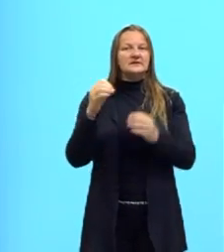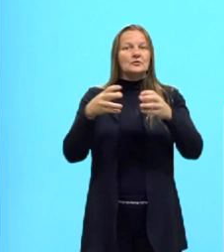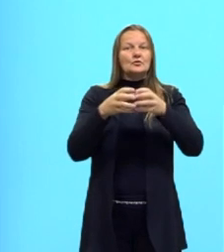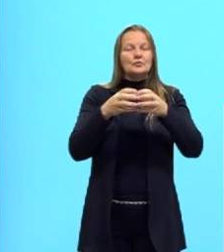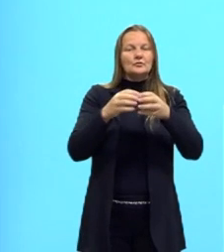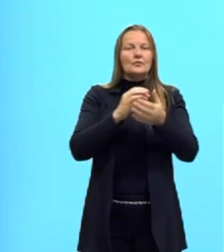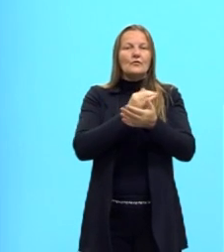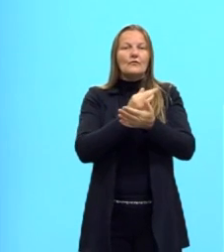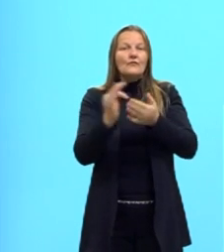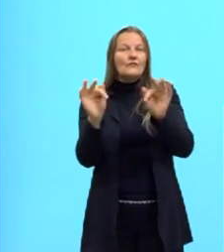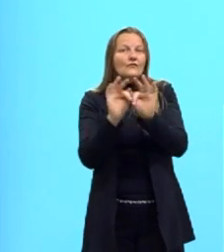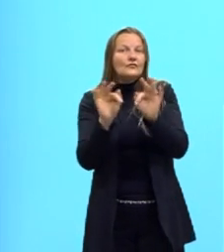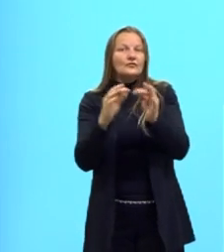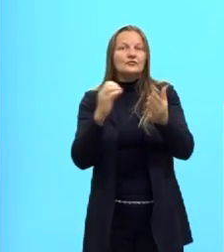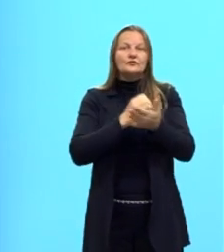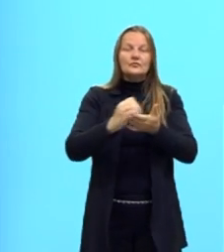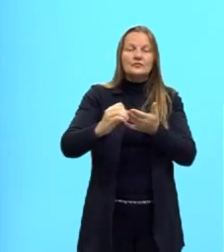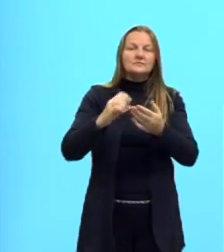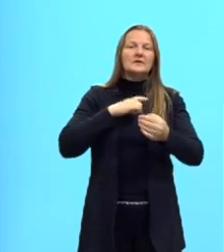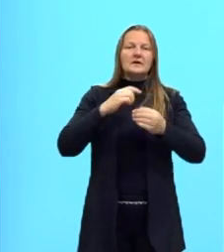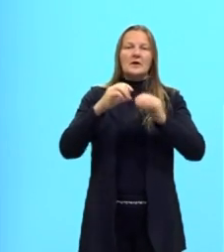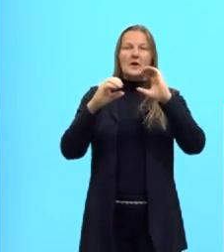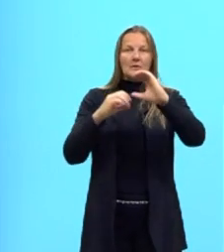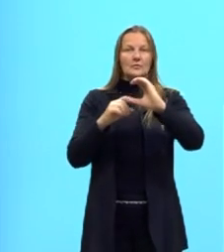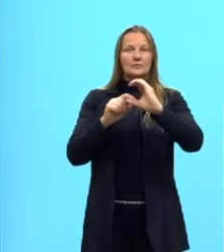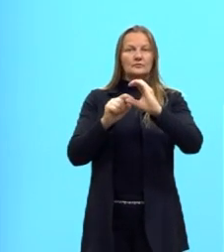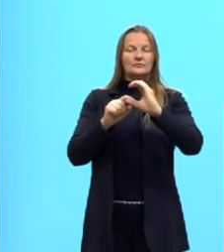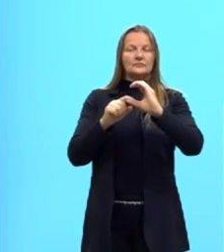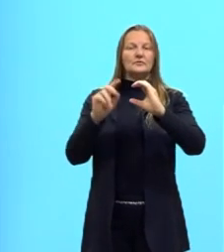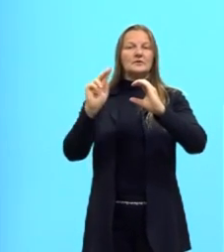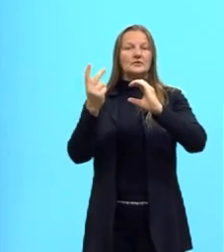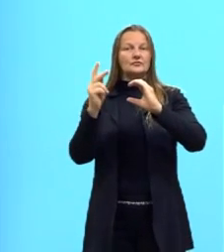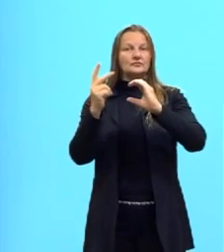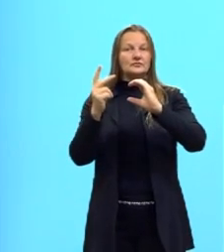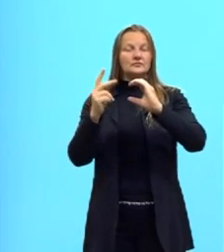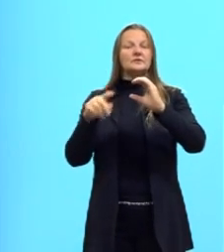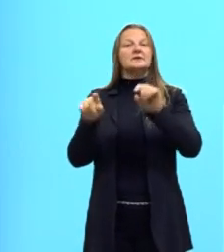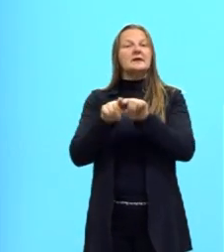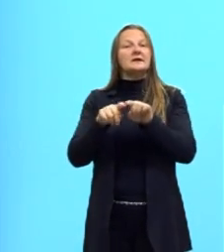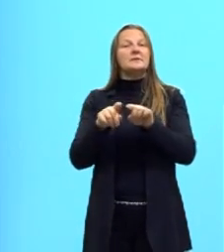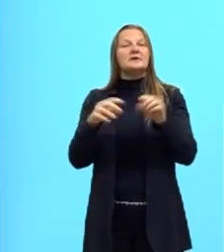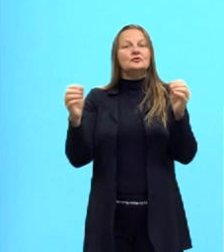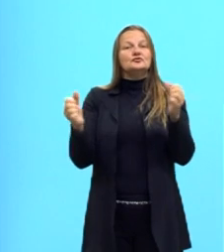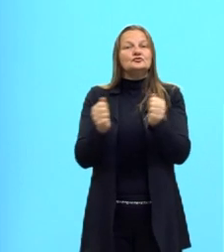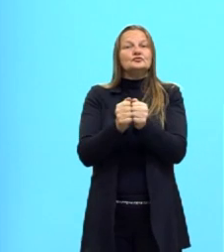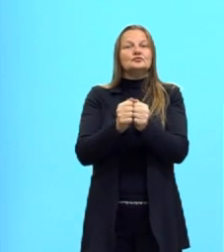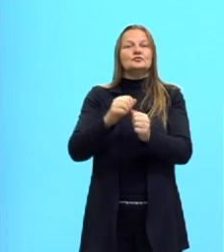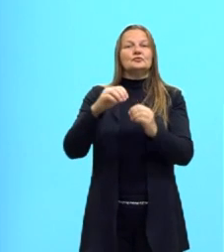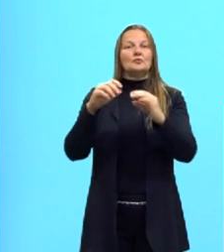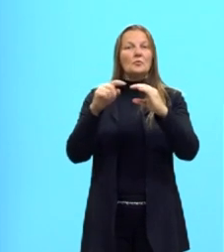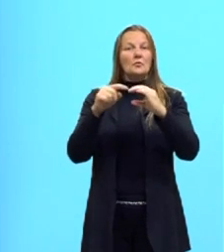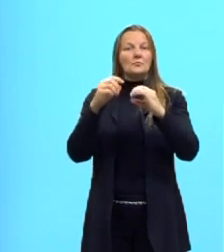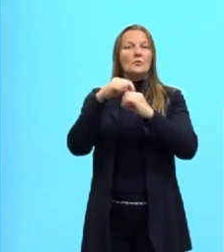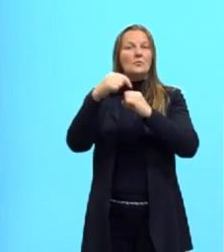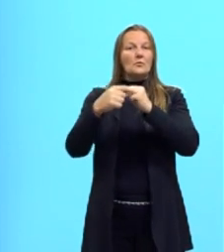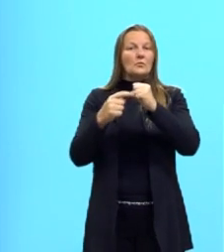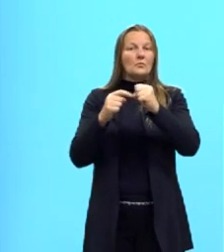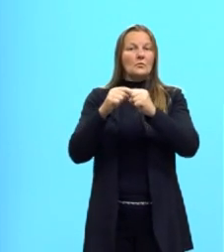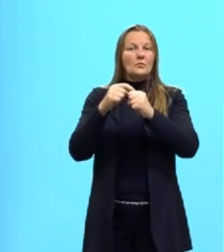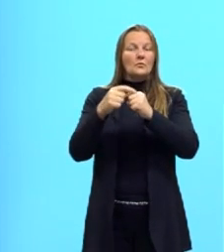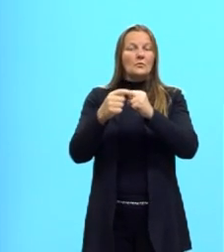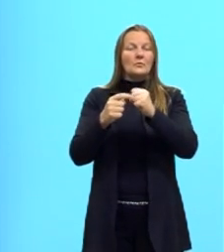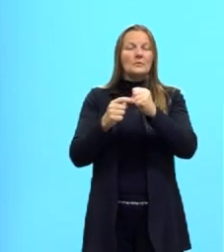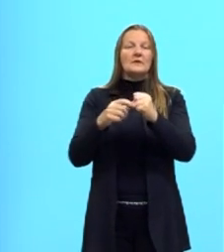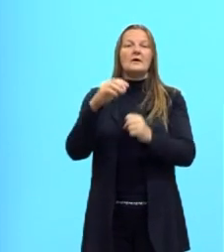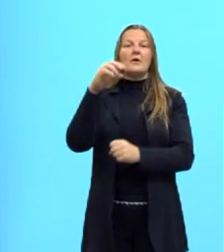orgânicas que apresentam, além do carbono e o hidrogênio na estrutura, também uma molécula ou duas de